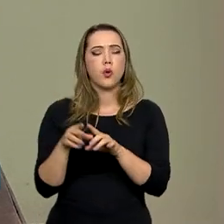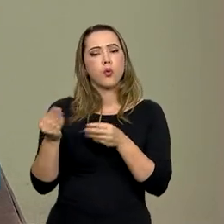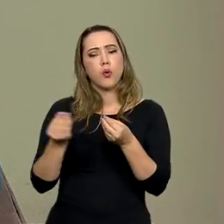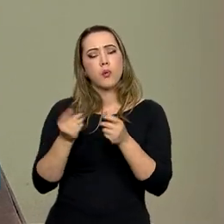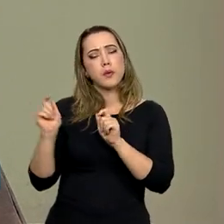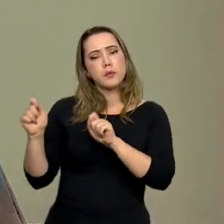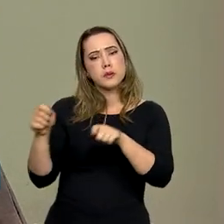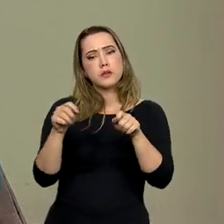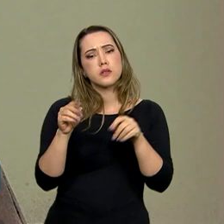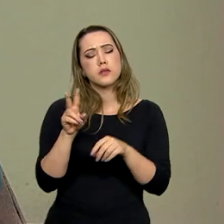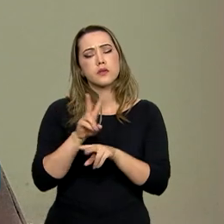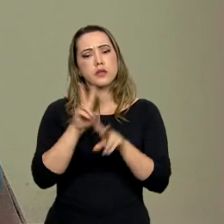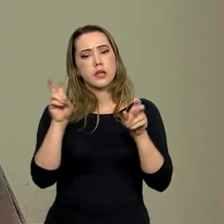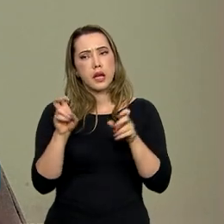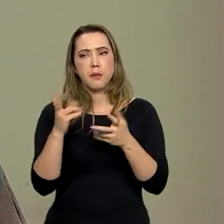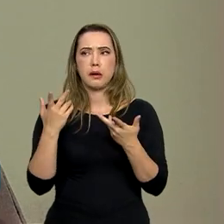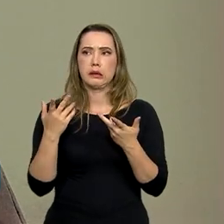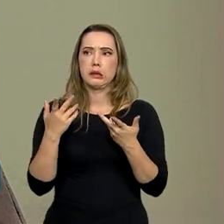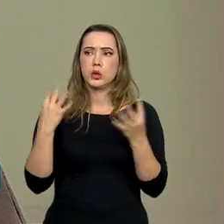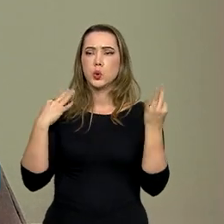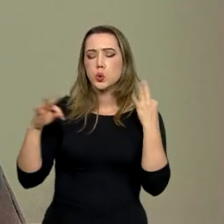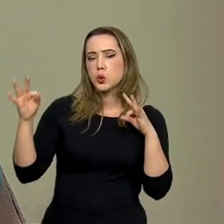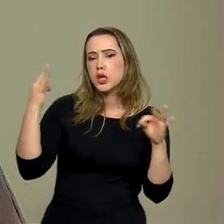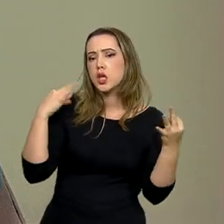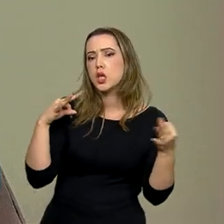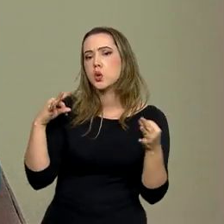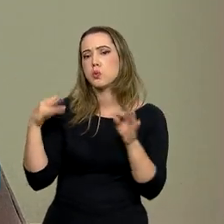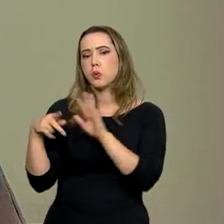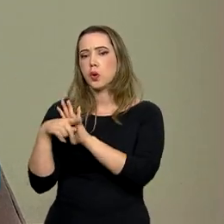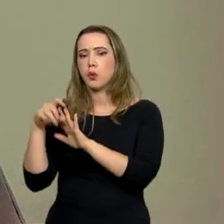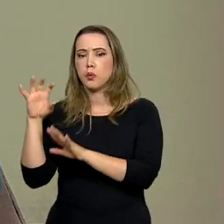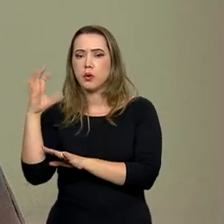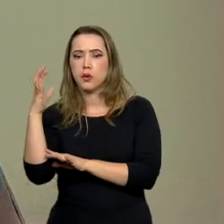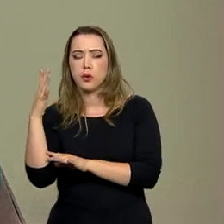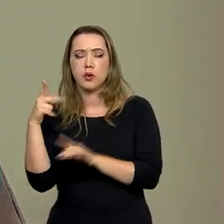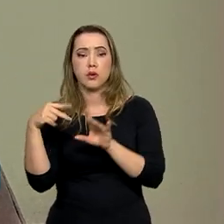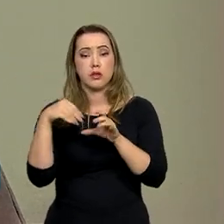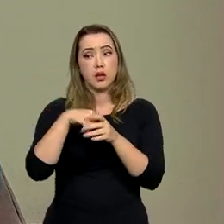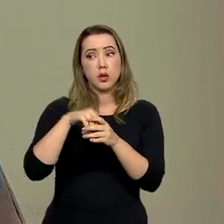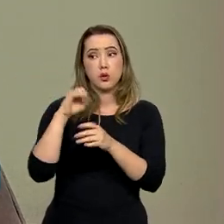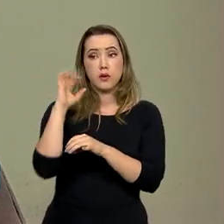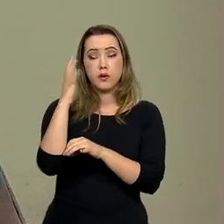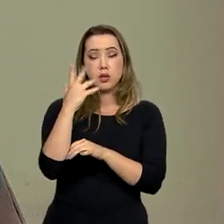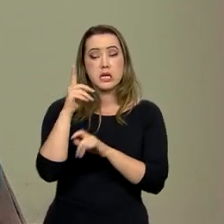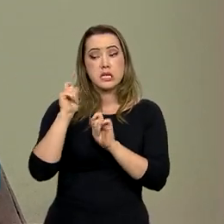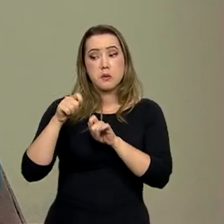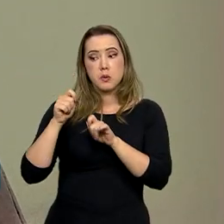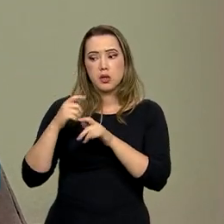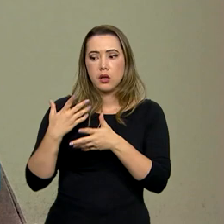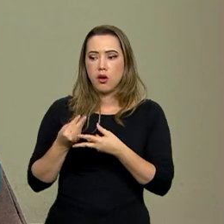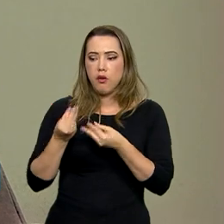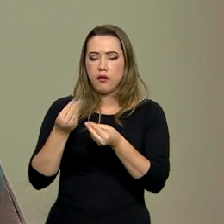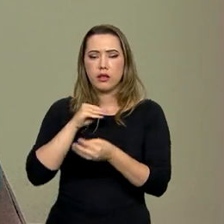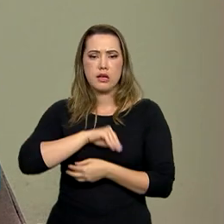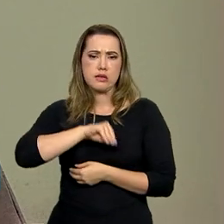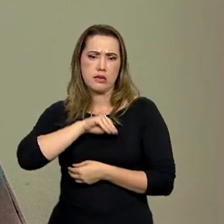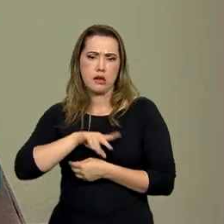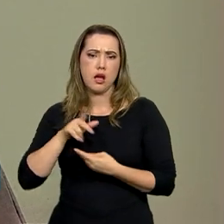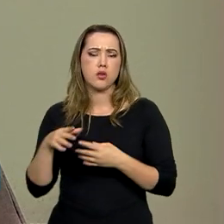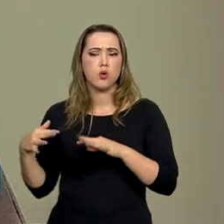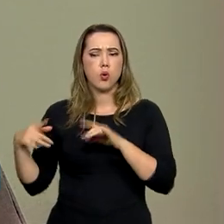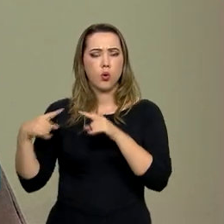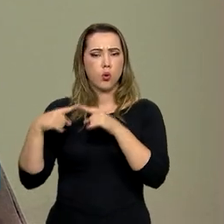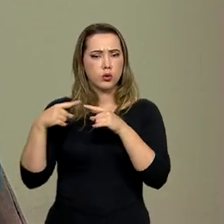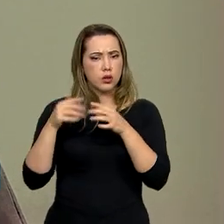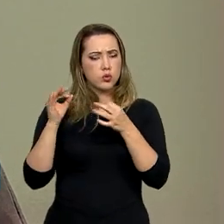como é possível tratar o ecoturismo, as cadeias produtivas, nas florestas, de uma forma a conciliar